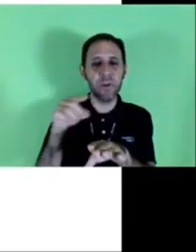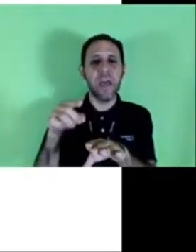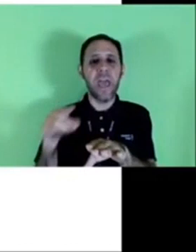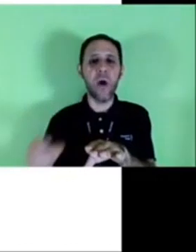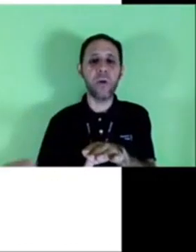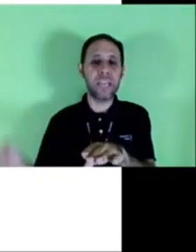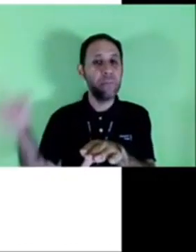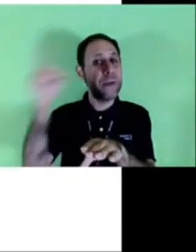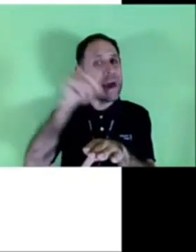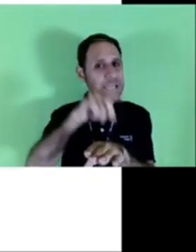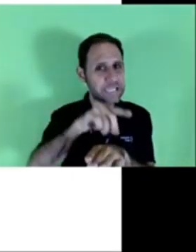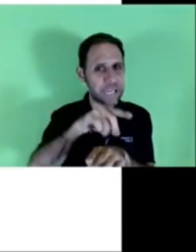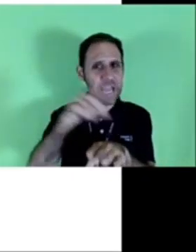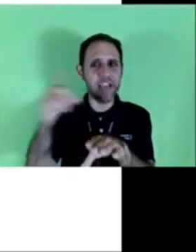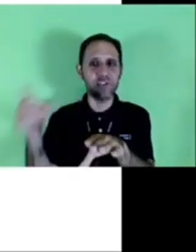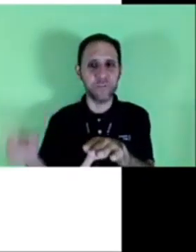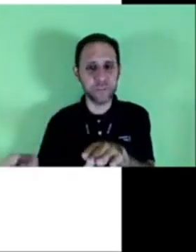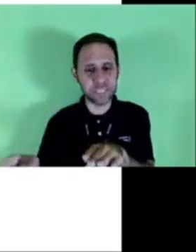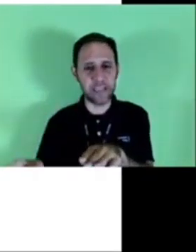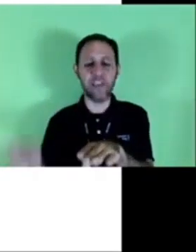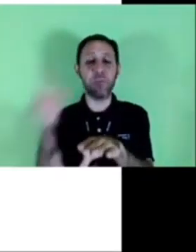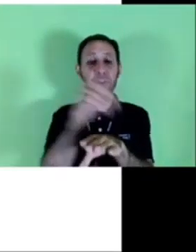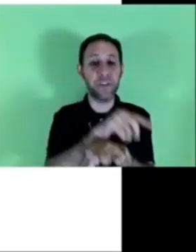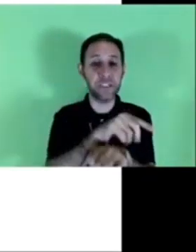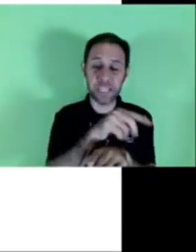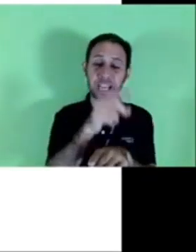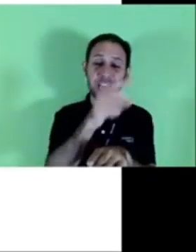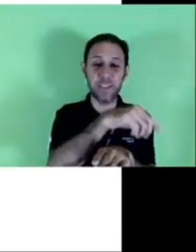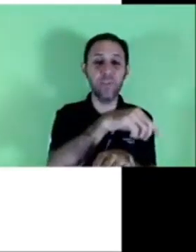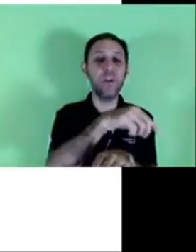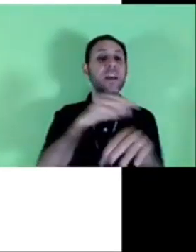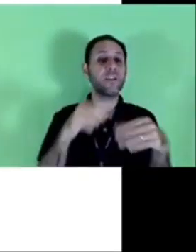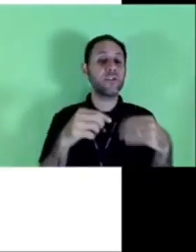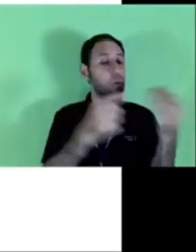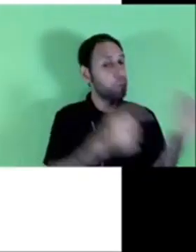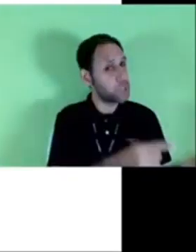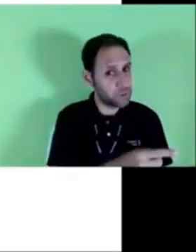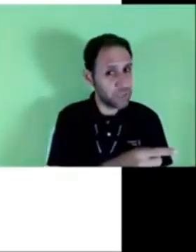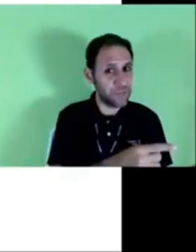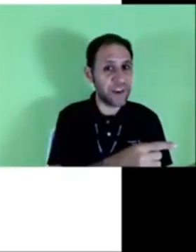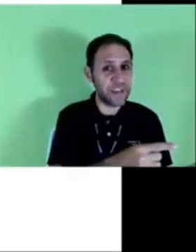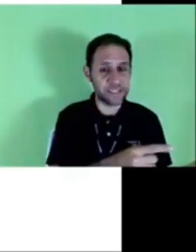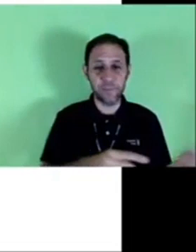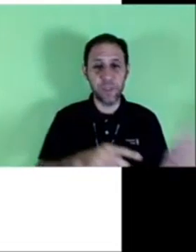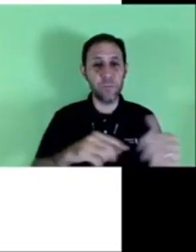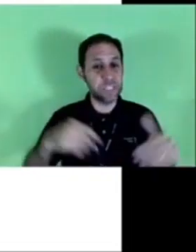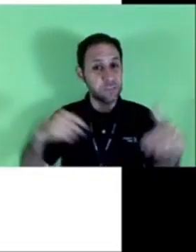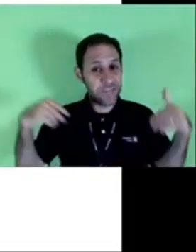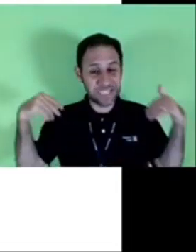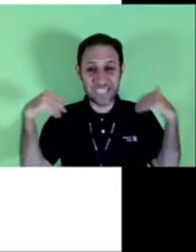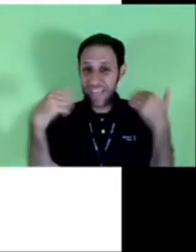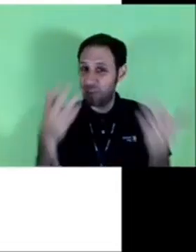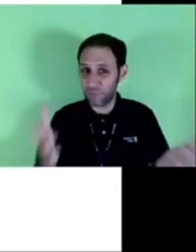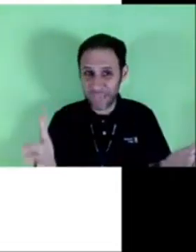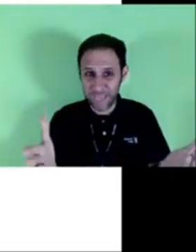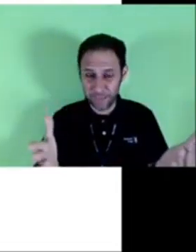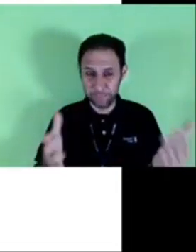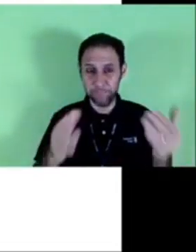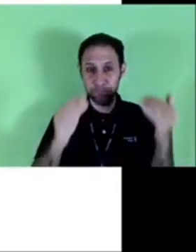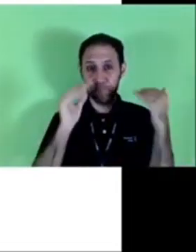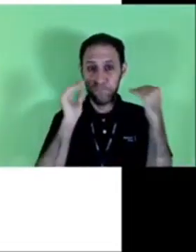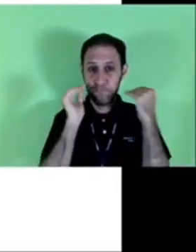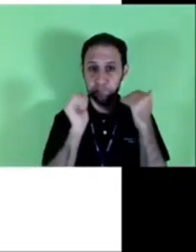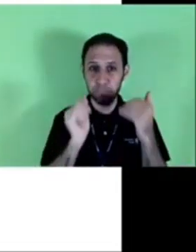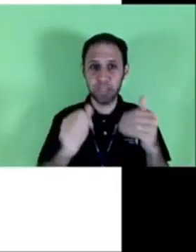estou passando é o que basta, é suficiente para fazer aquilo que eu estou pedindo que ele faça. Não precisa mais ninguém ajudar